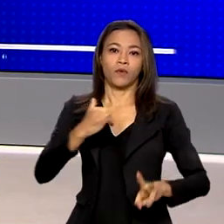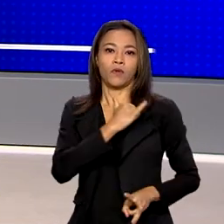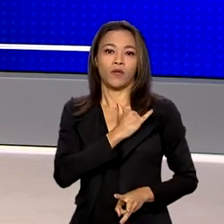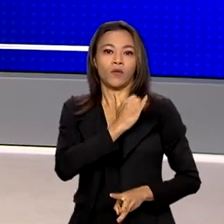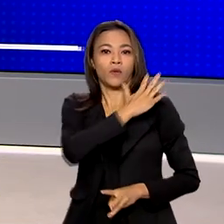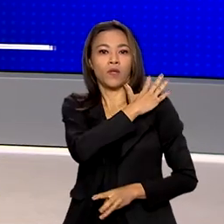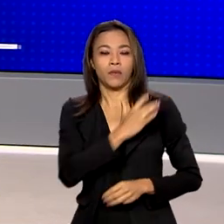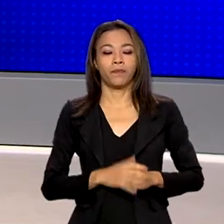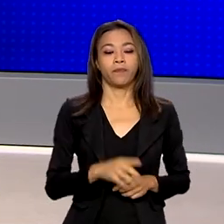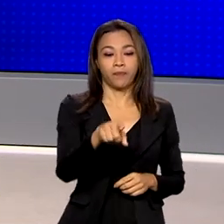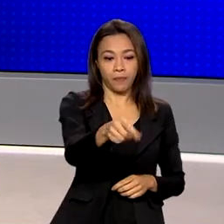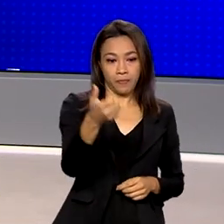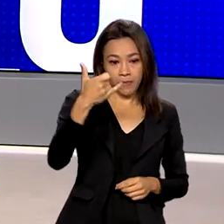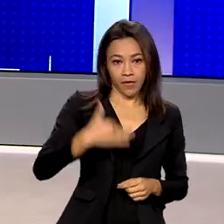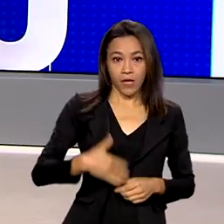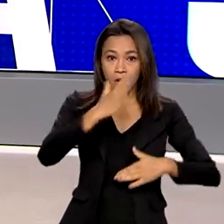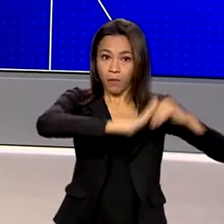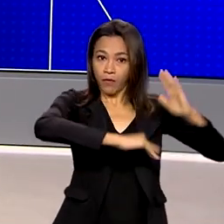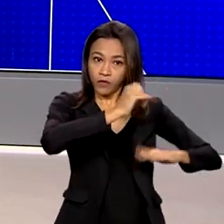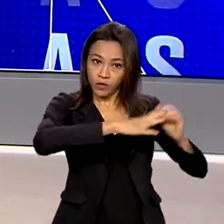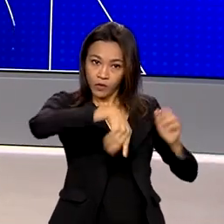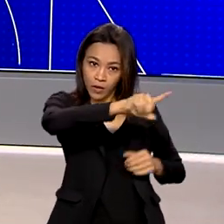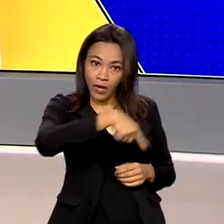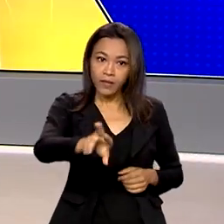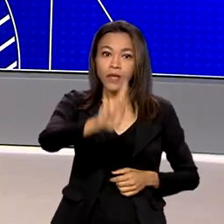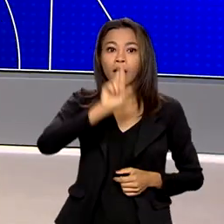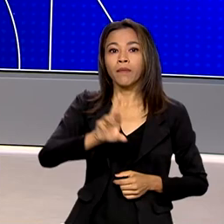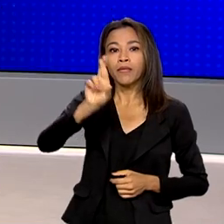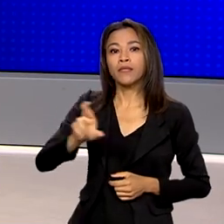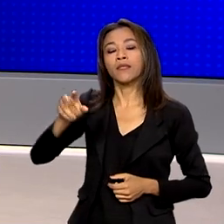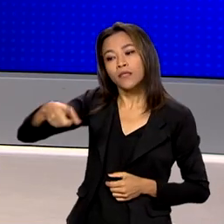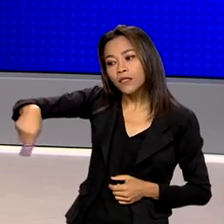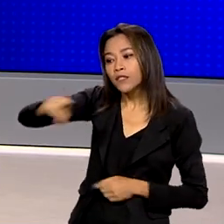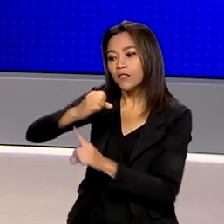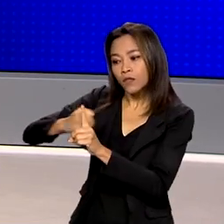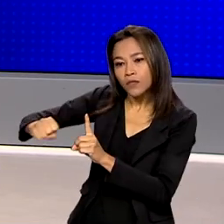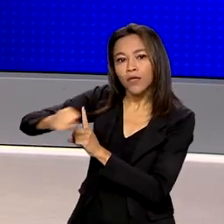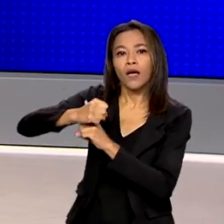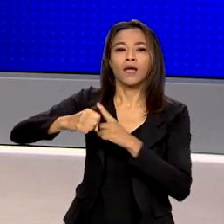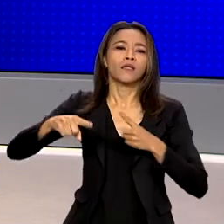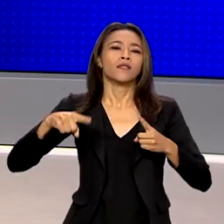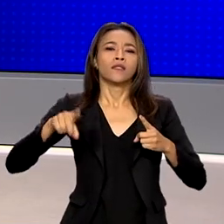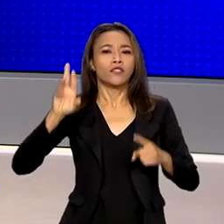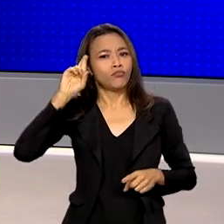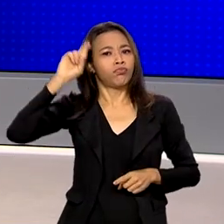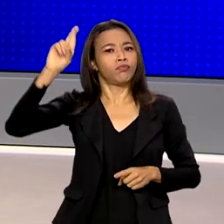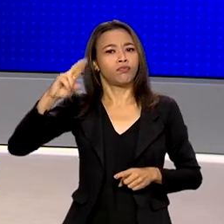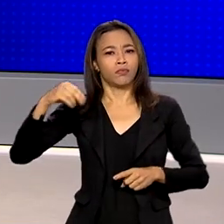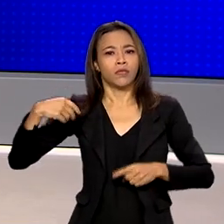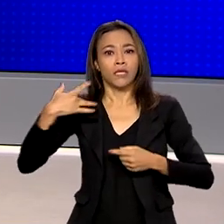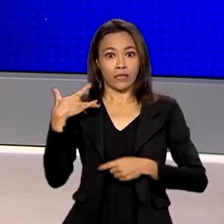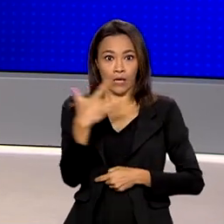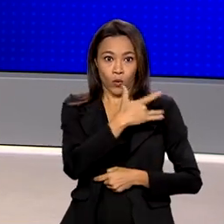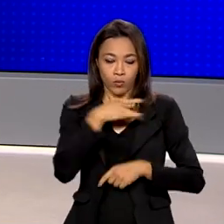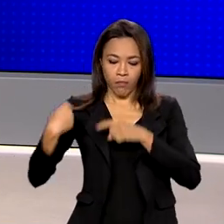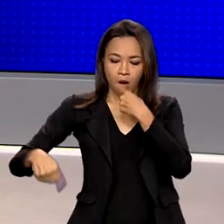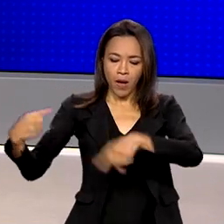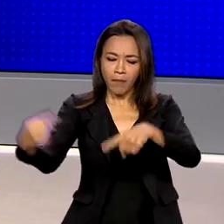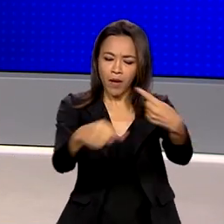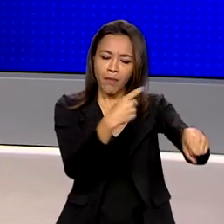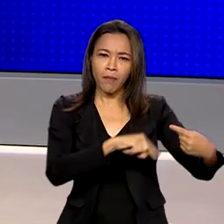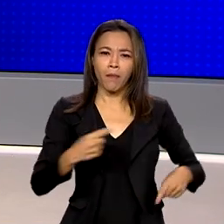Especialistas, representantes de movimentos sociais e gestores da saúde debateram no Rio de Janeiro as dificuldades